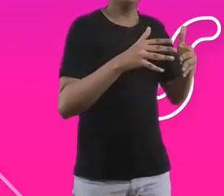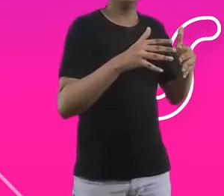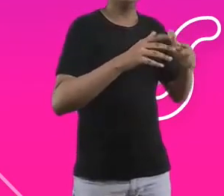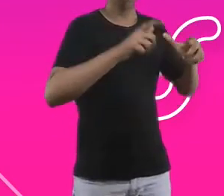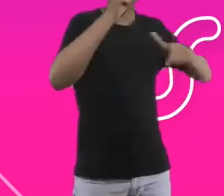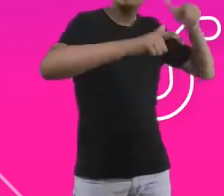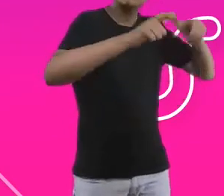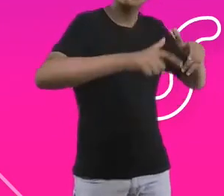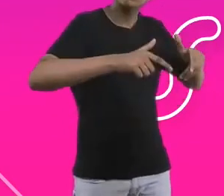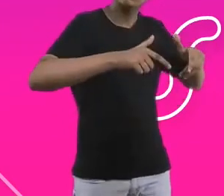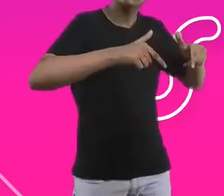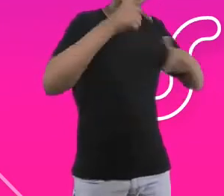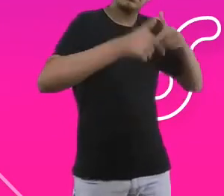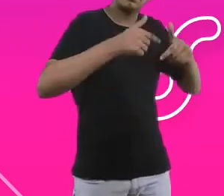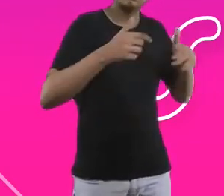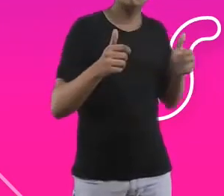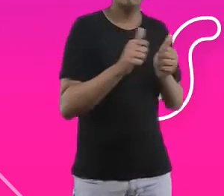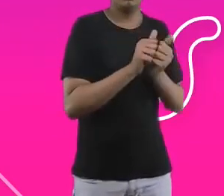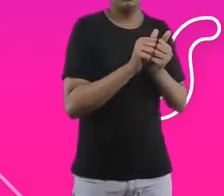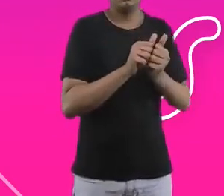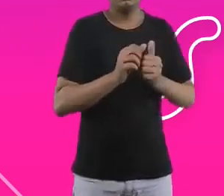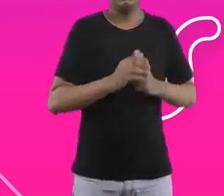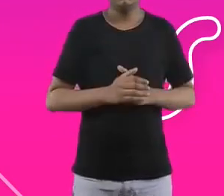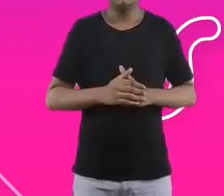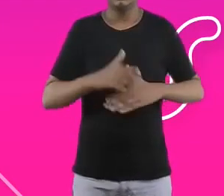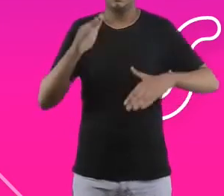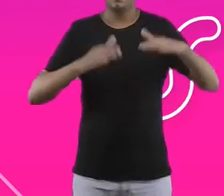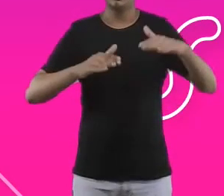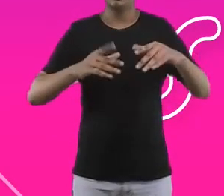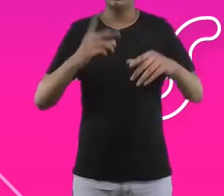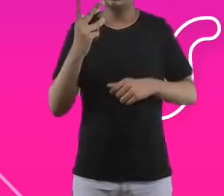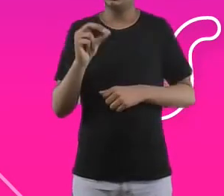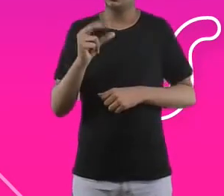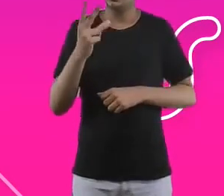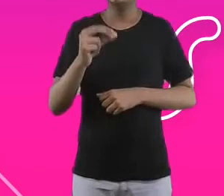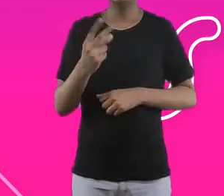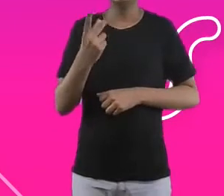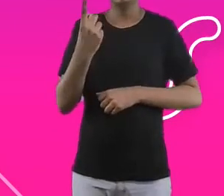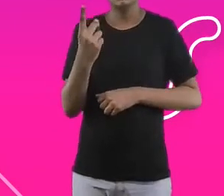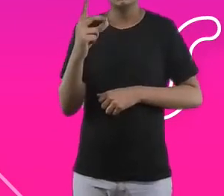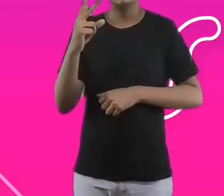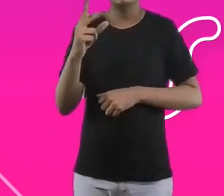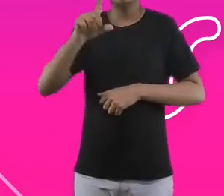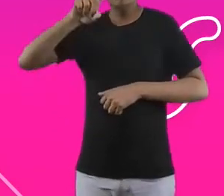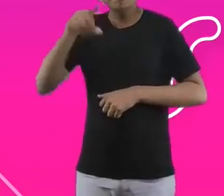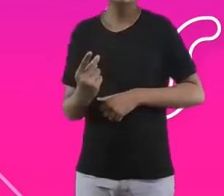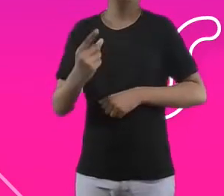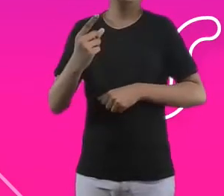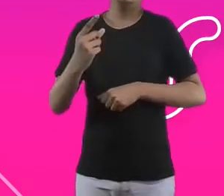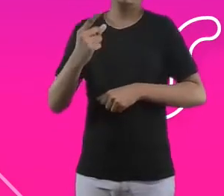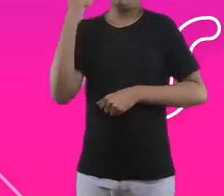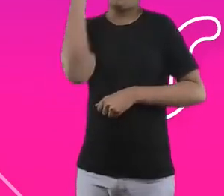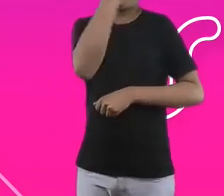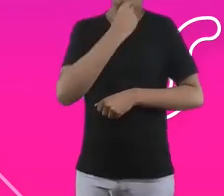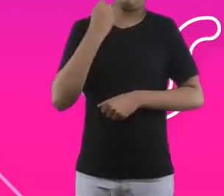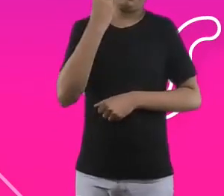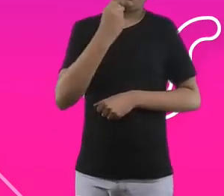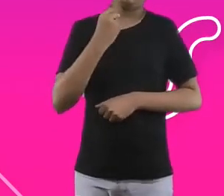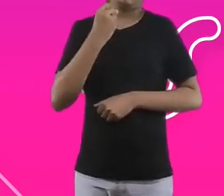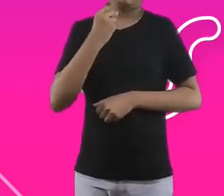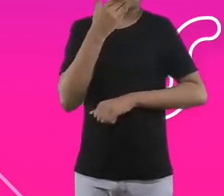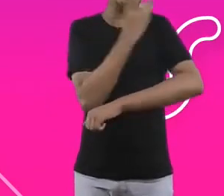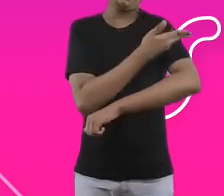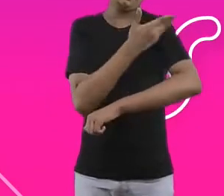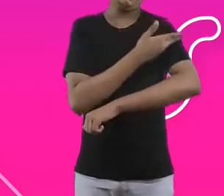a média aí que a gente está no início do ano, mas vai dar mais ou menos 12 mil horas de treinamento. Por fim, quero convidá-los. Quem quiser